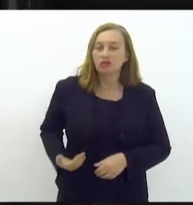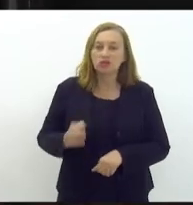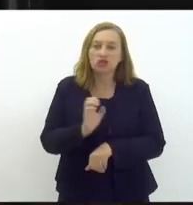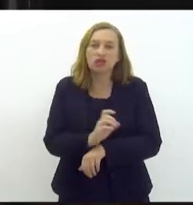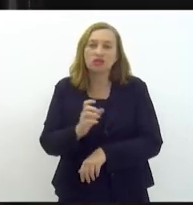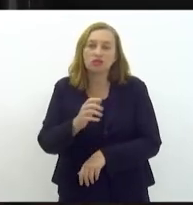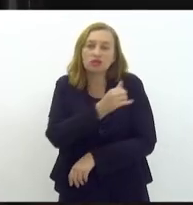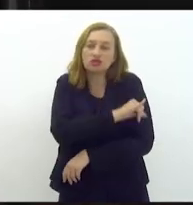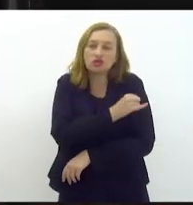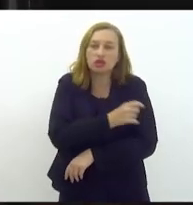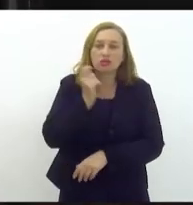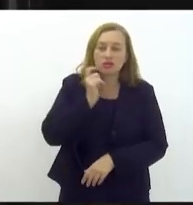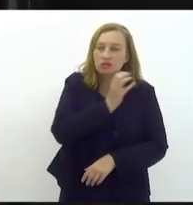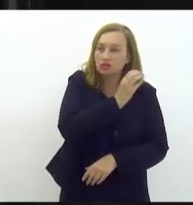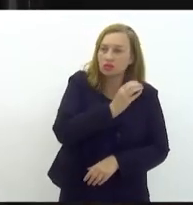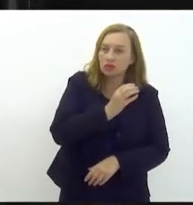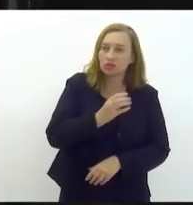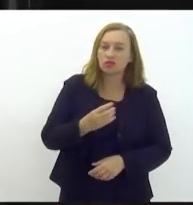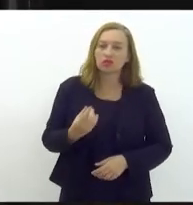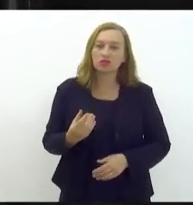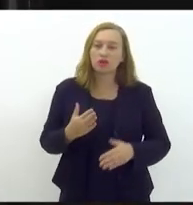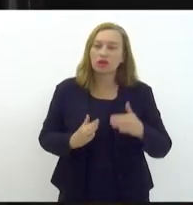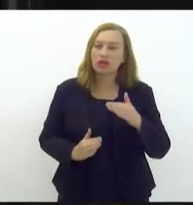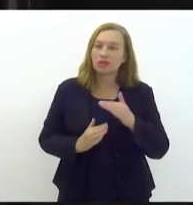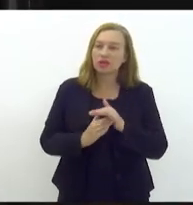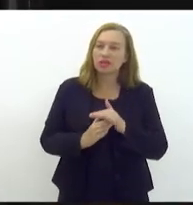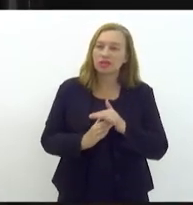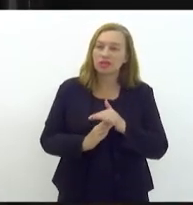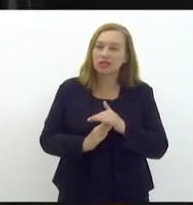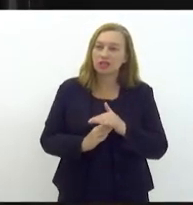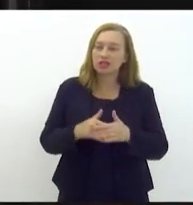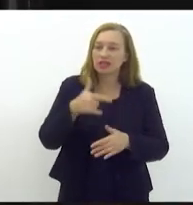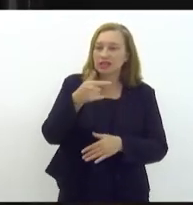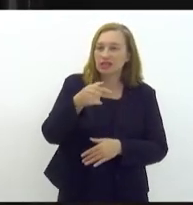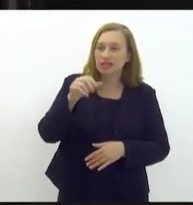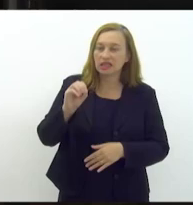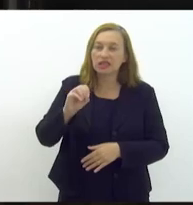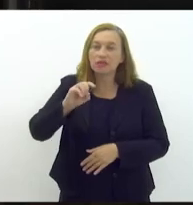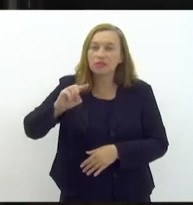senhor Cláudio Calcio, atualmente do valor limite de 70 mil,